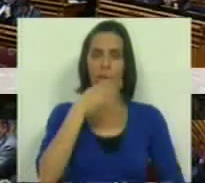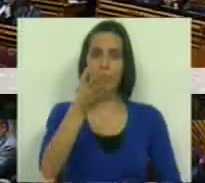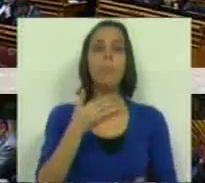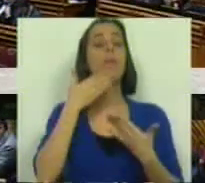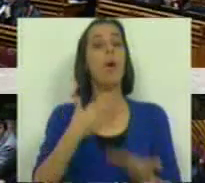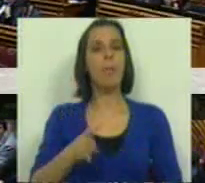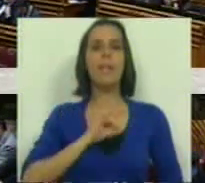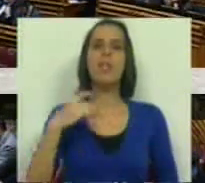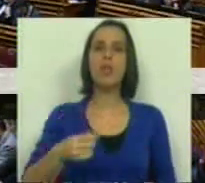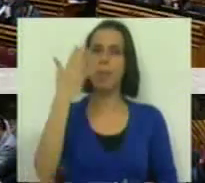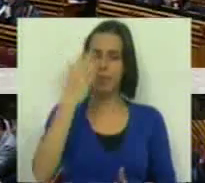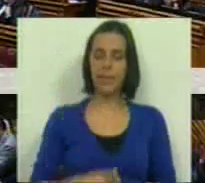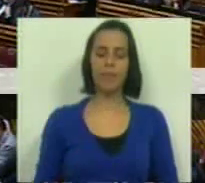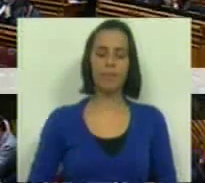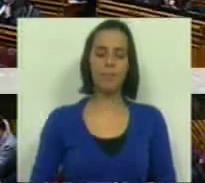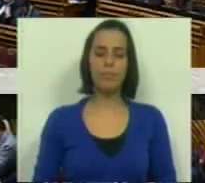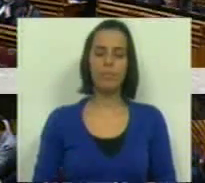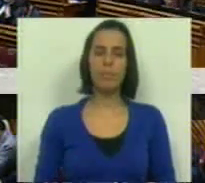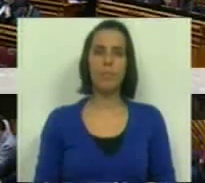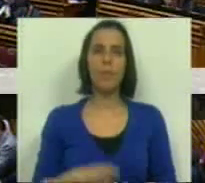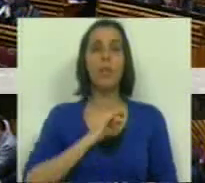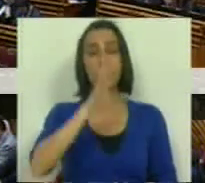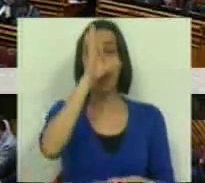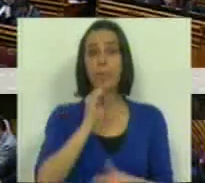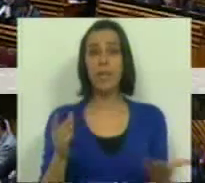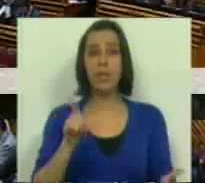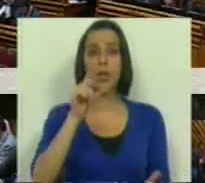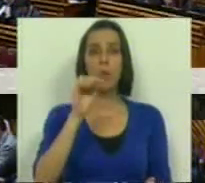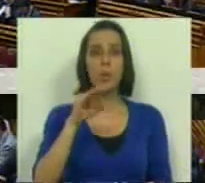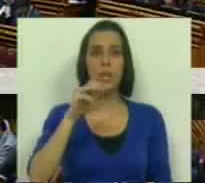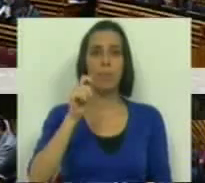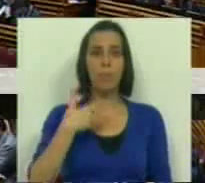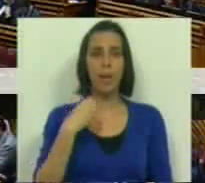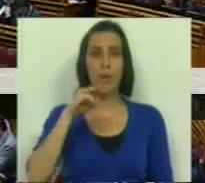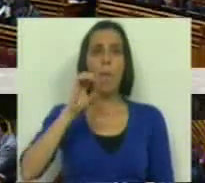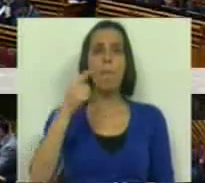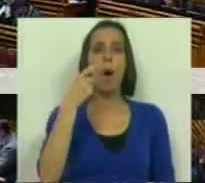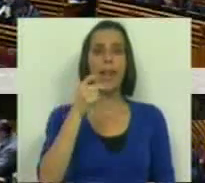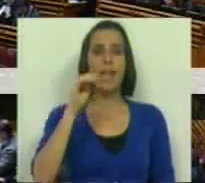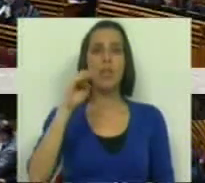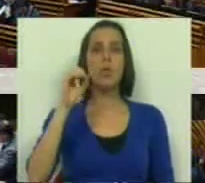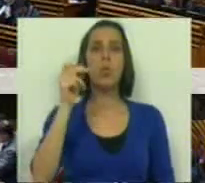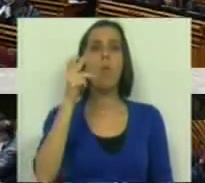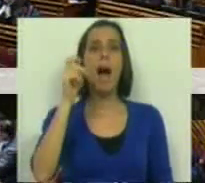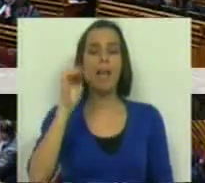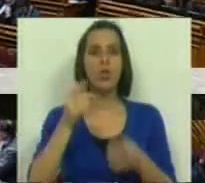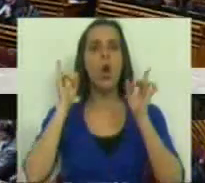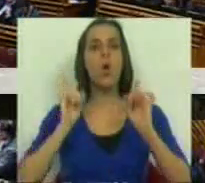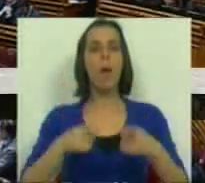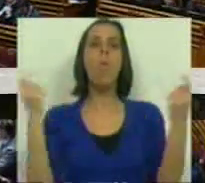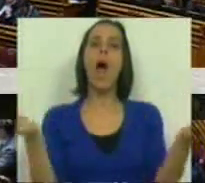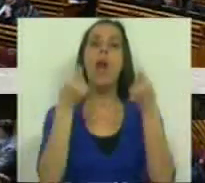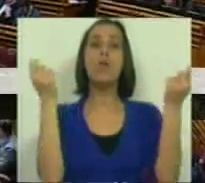Muito obrigada, Sr. Presidente. Sr. Ministro Luís Pedro Mota Soares, quero começar pelo